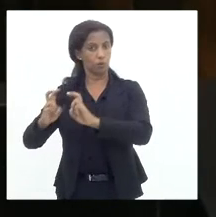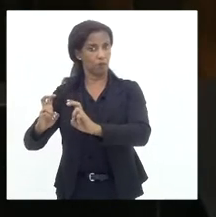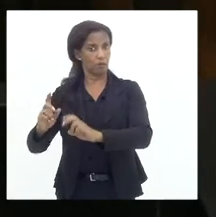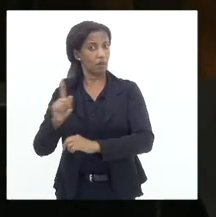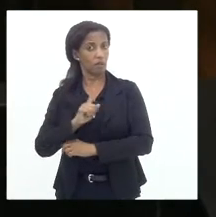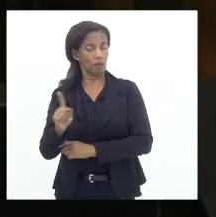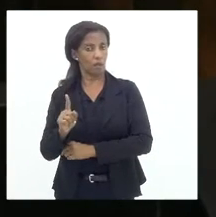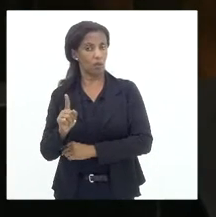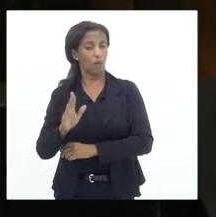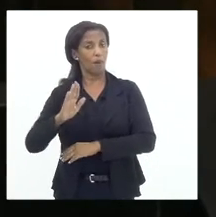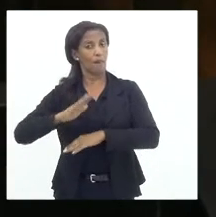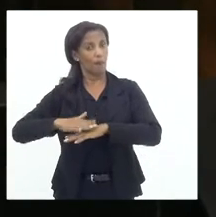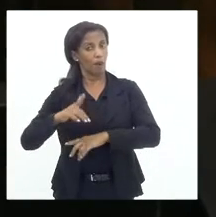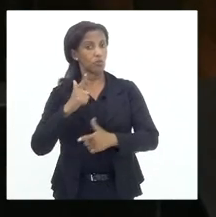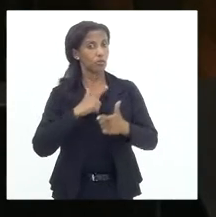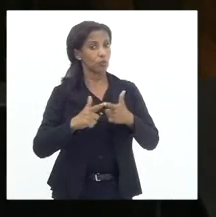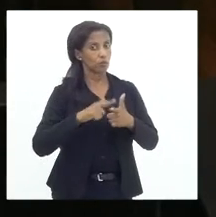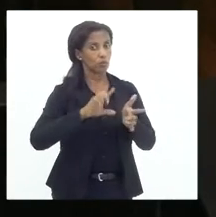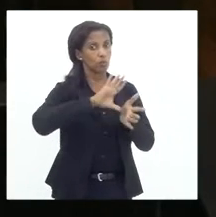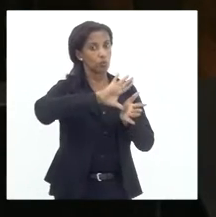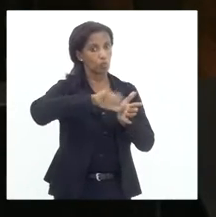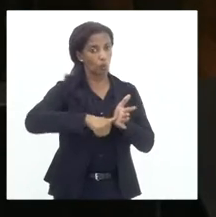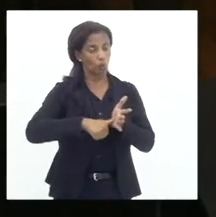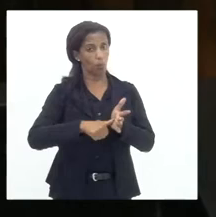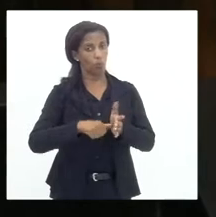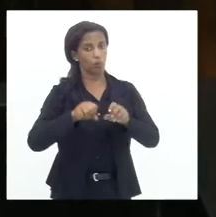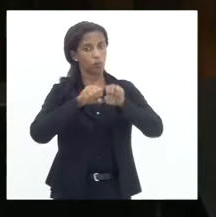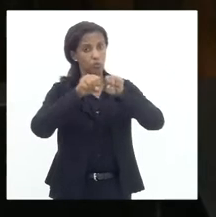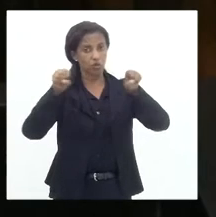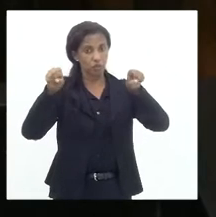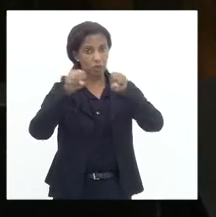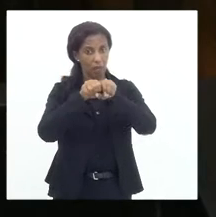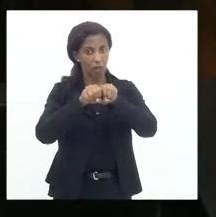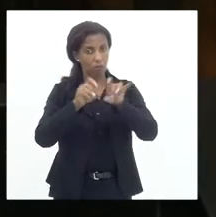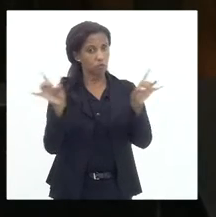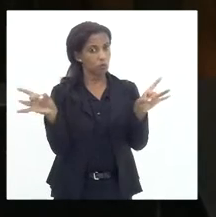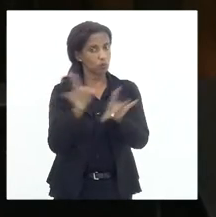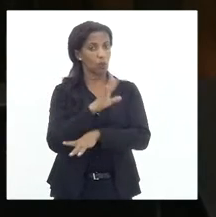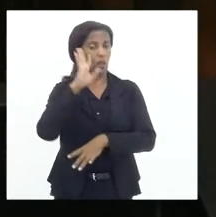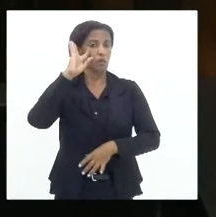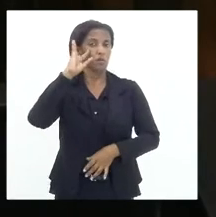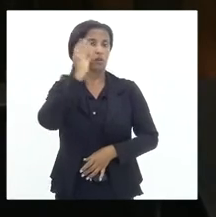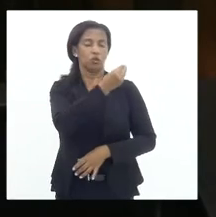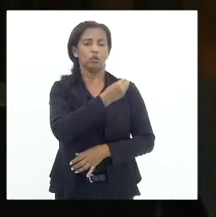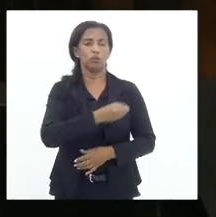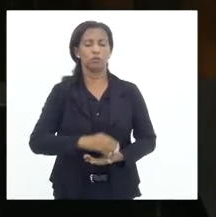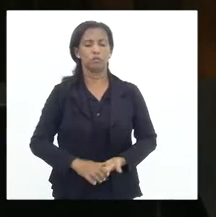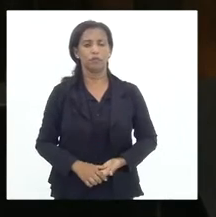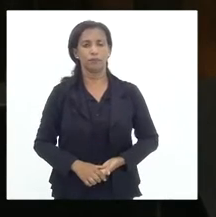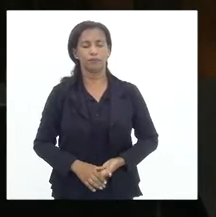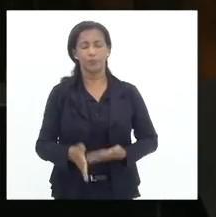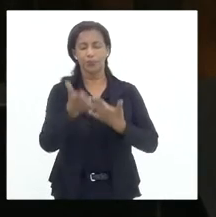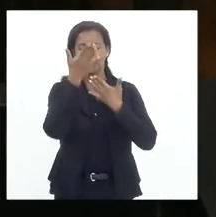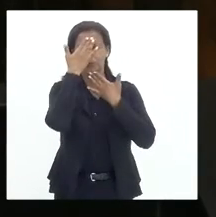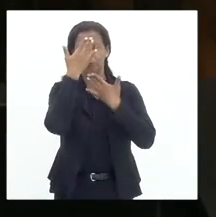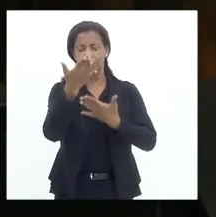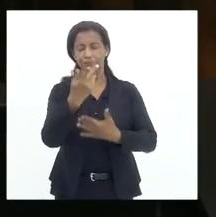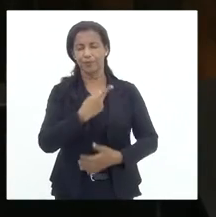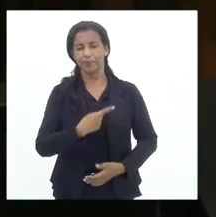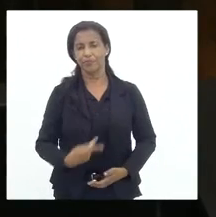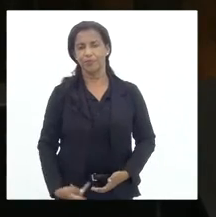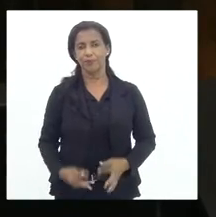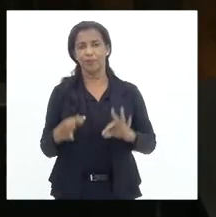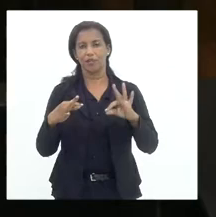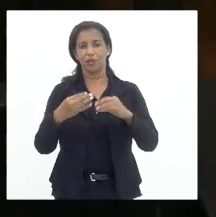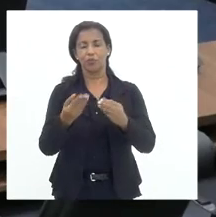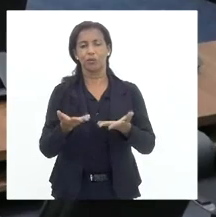que esse problema do roubo de cabos seja sanado de uma vez por todas. Obrigado, presidente, obrigado